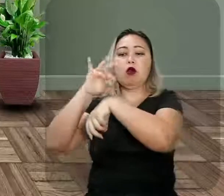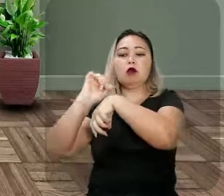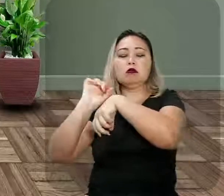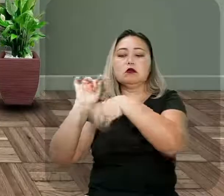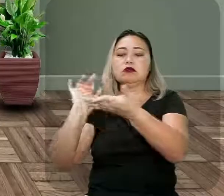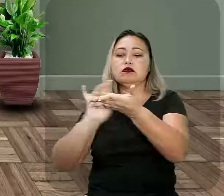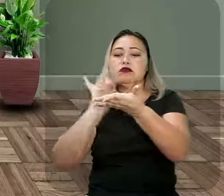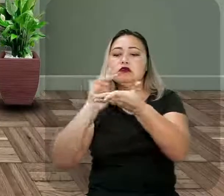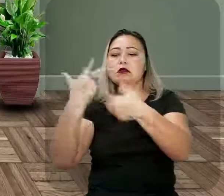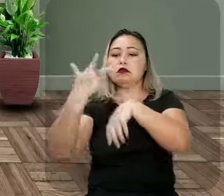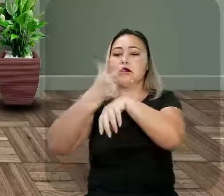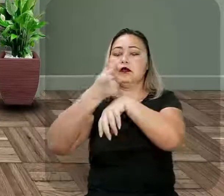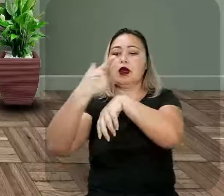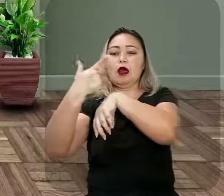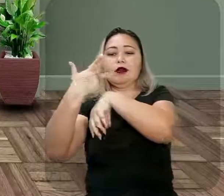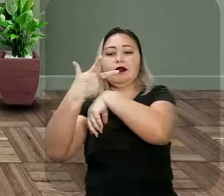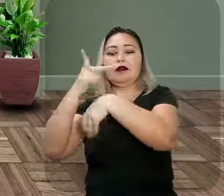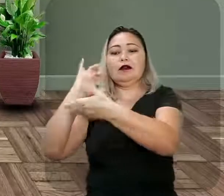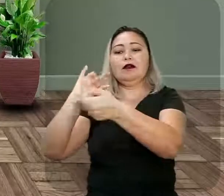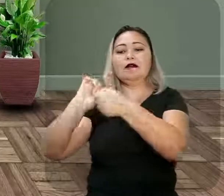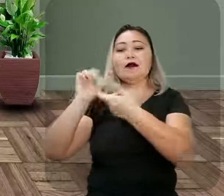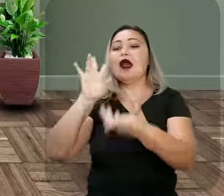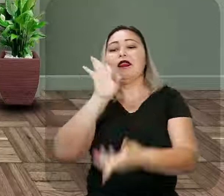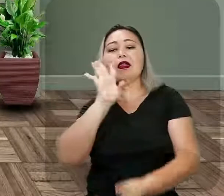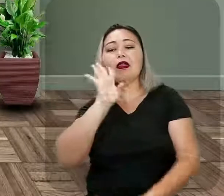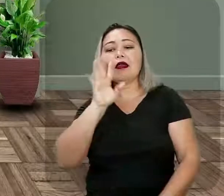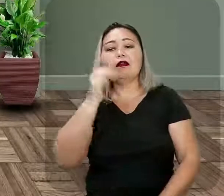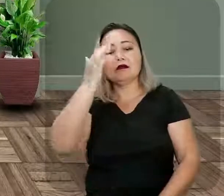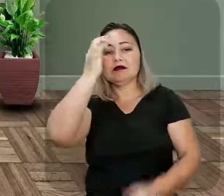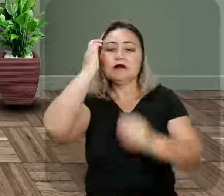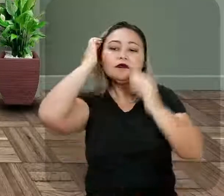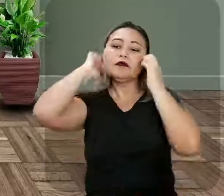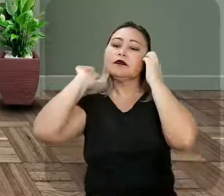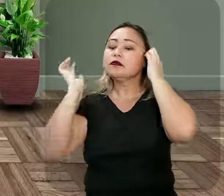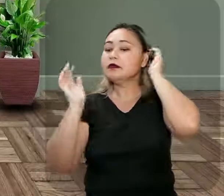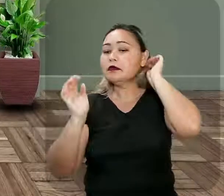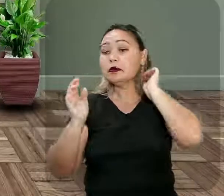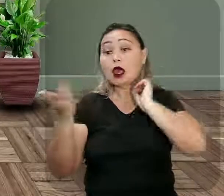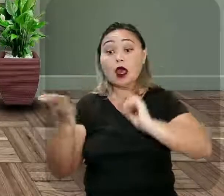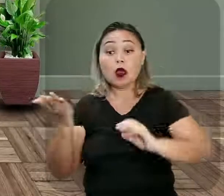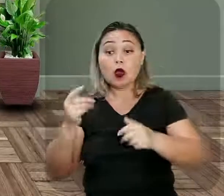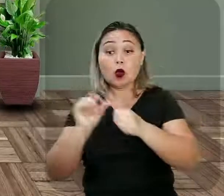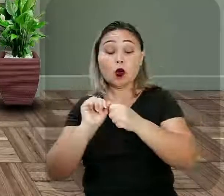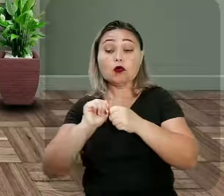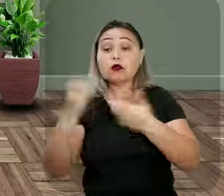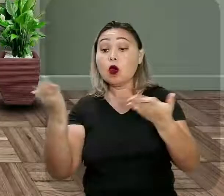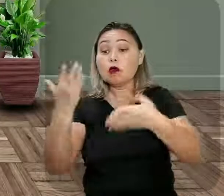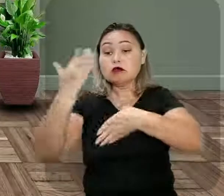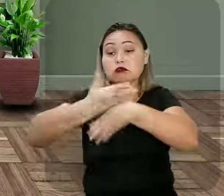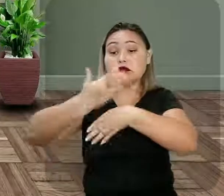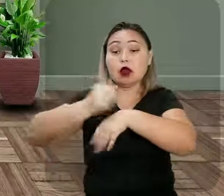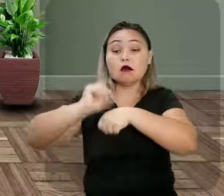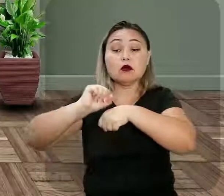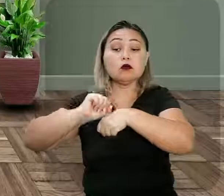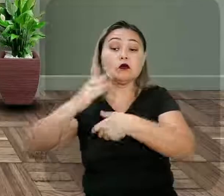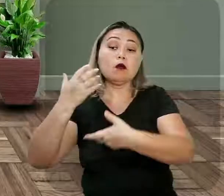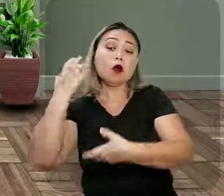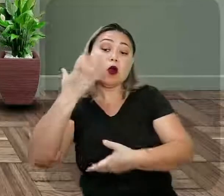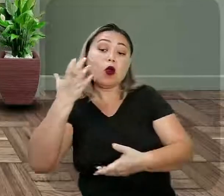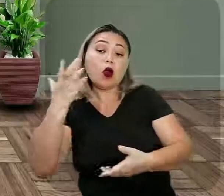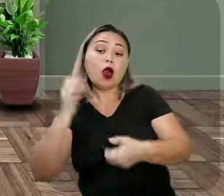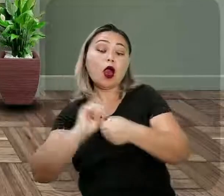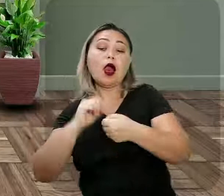você pode estar gravando, é, e vai ser legal, olha, eu ainda até hoje assisto novela, ouço novela pelo